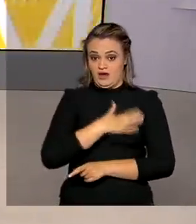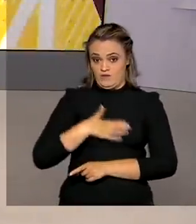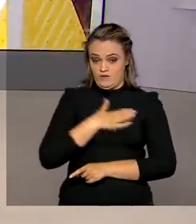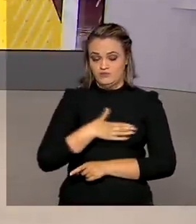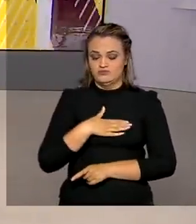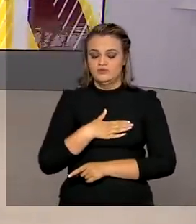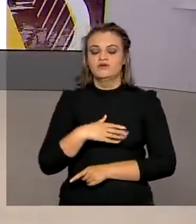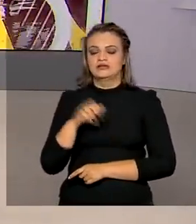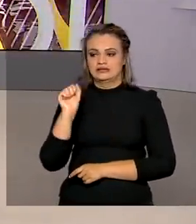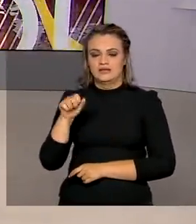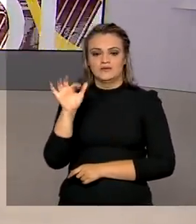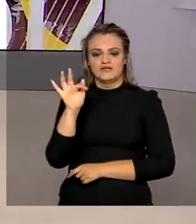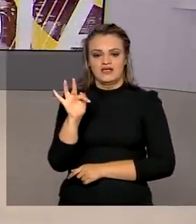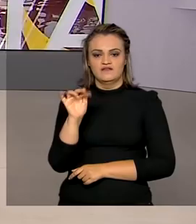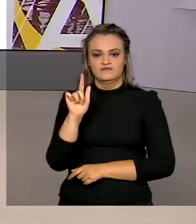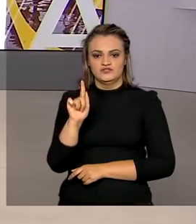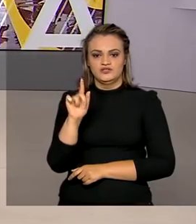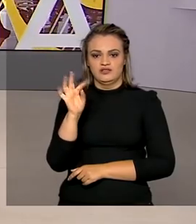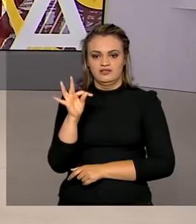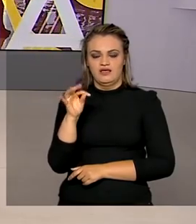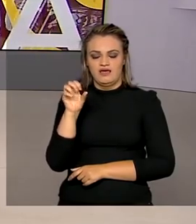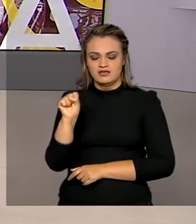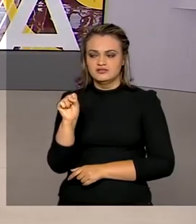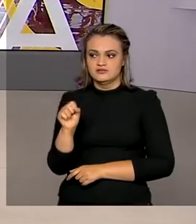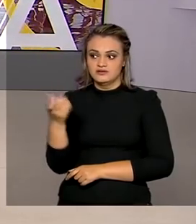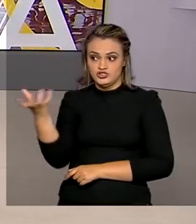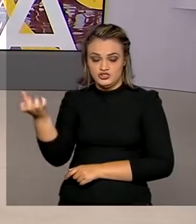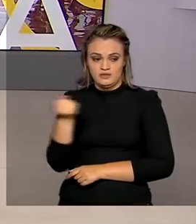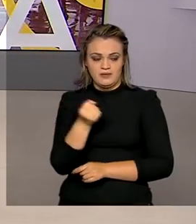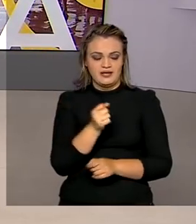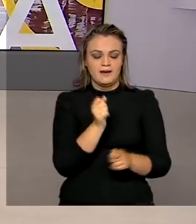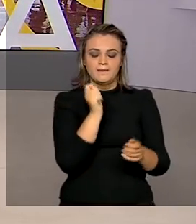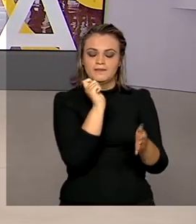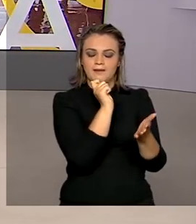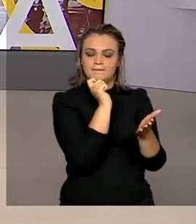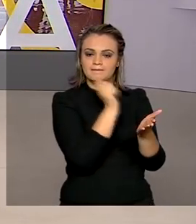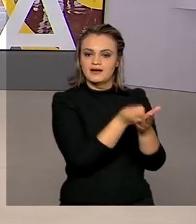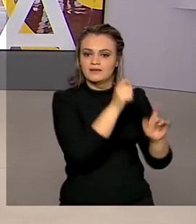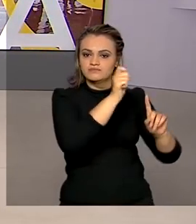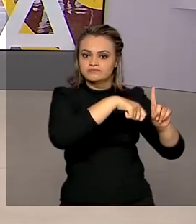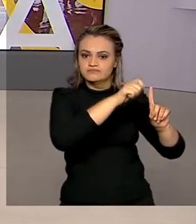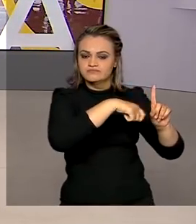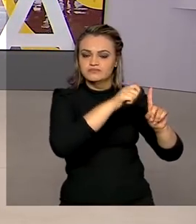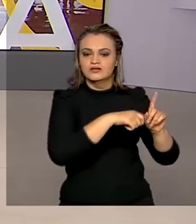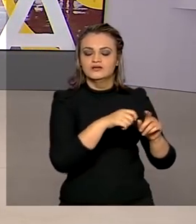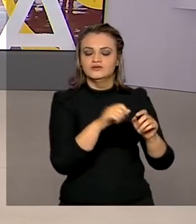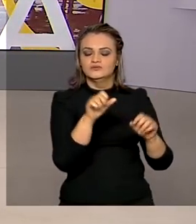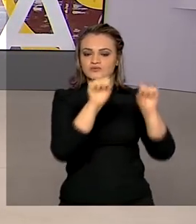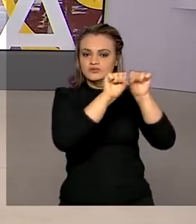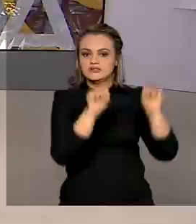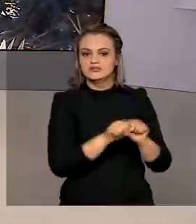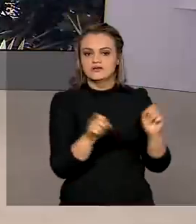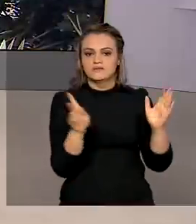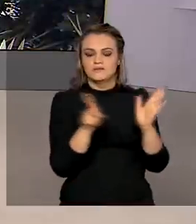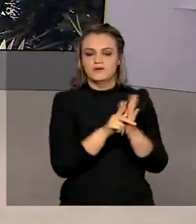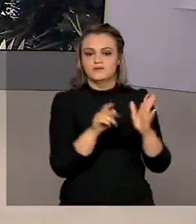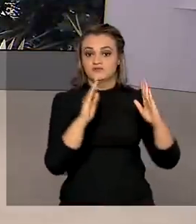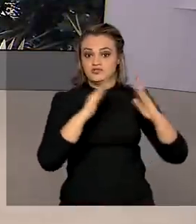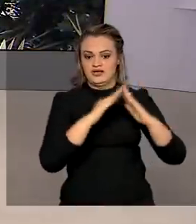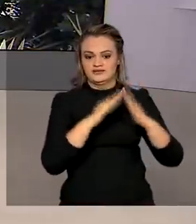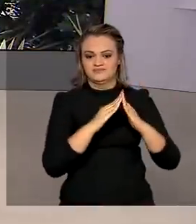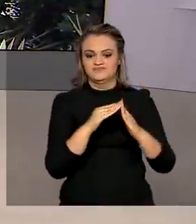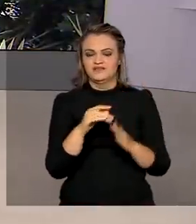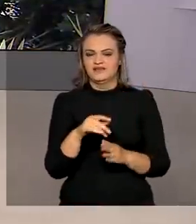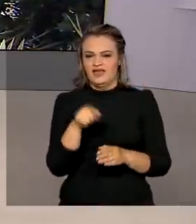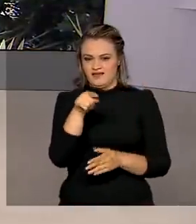poderá ser usado para abater prestações de imóveis por meio do sistema financeiro imobiliário. Tiago Pimenta, do Rio de Janeiro, conta pra gente.